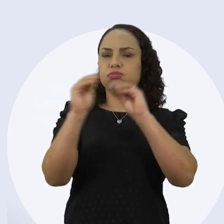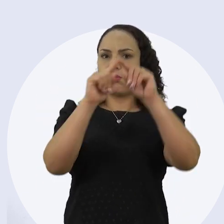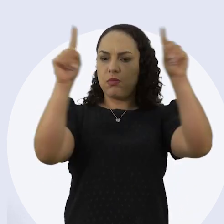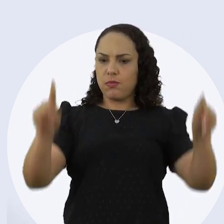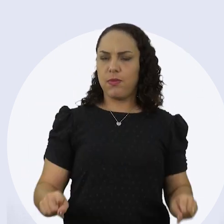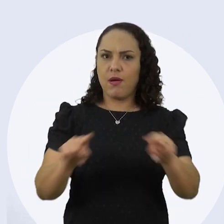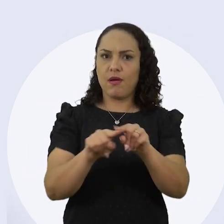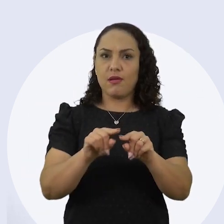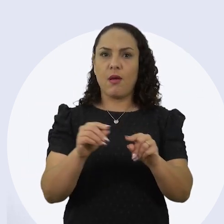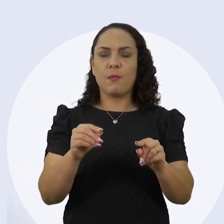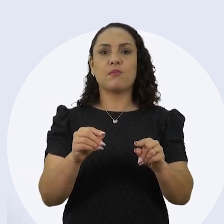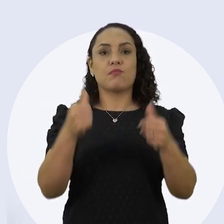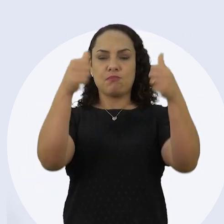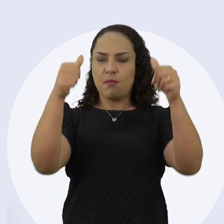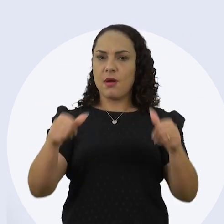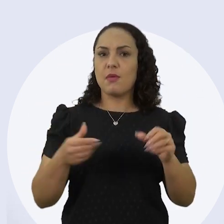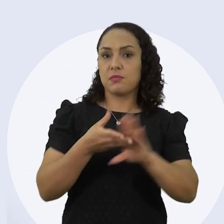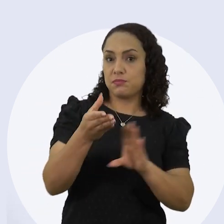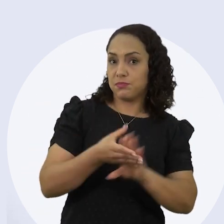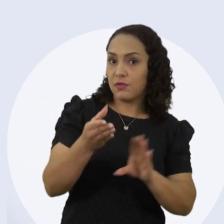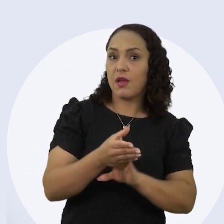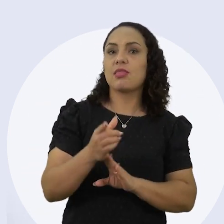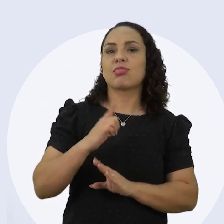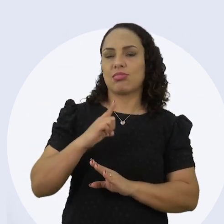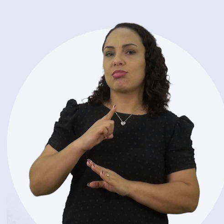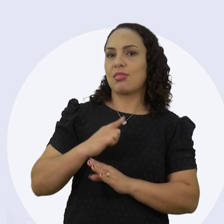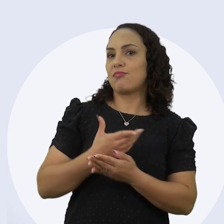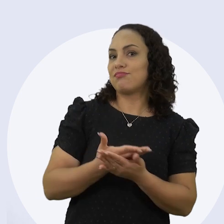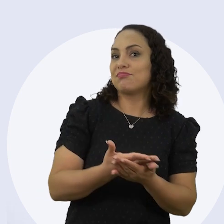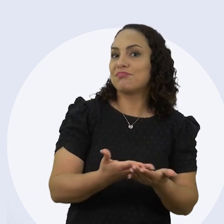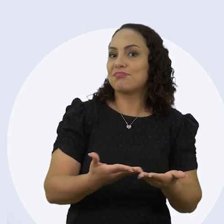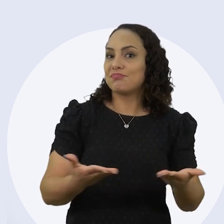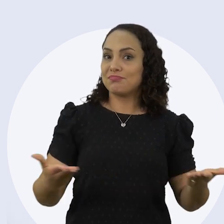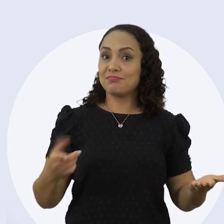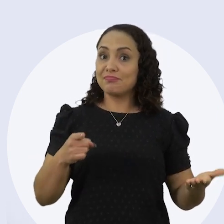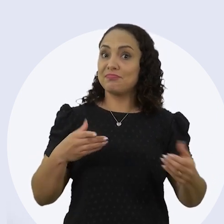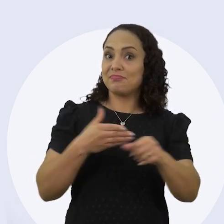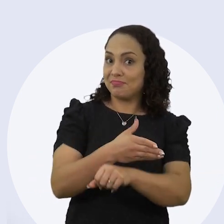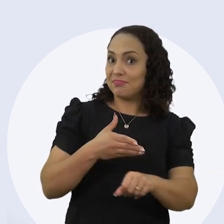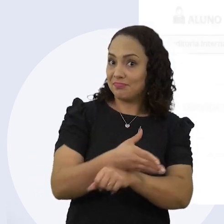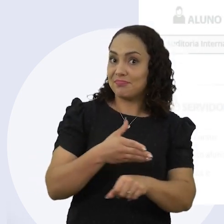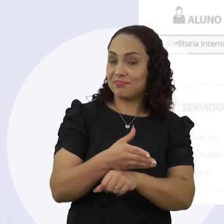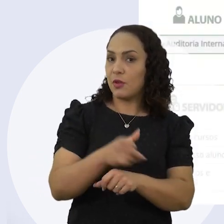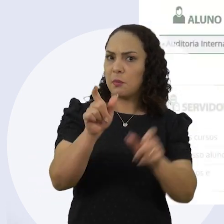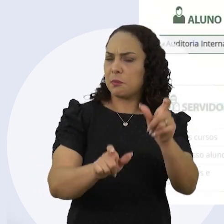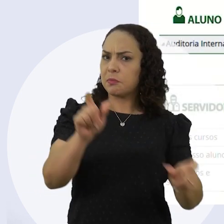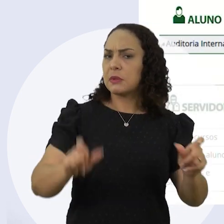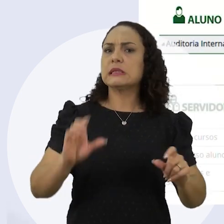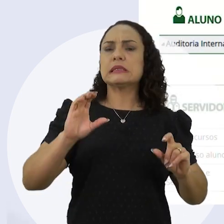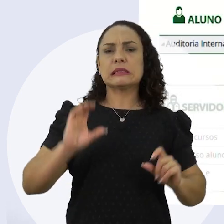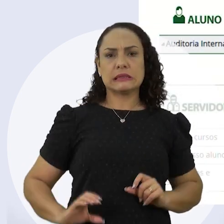recomendações da auditoria interna, que será disponibilizado no site do IFCE para acesso por todo